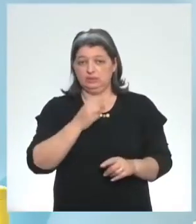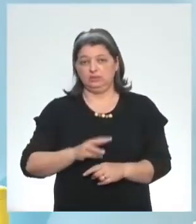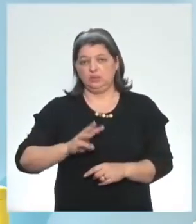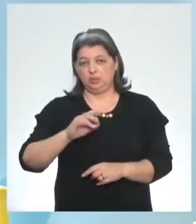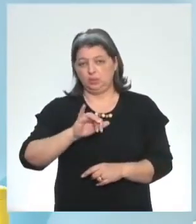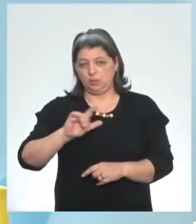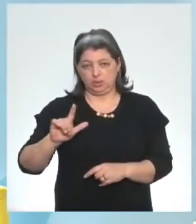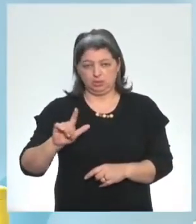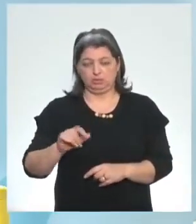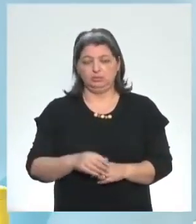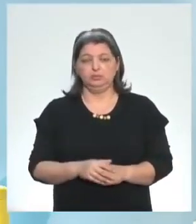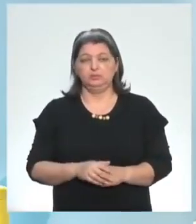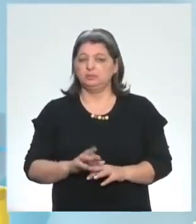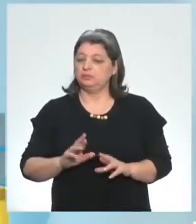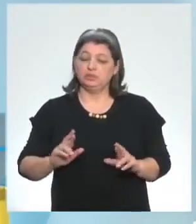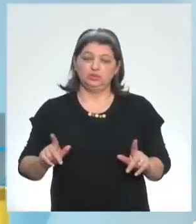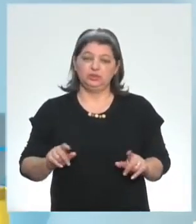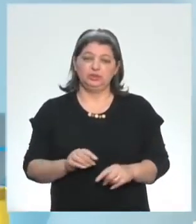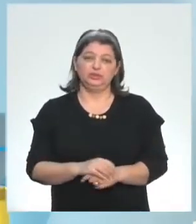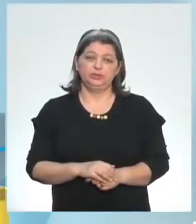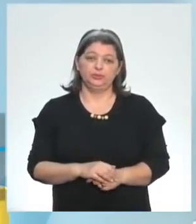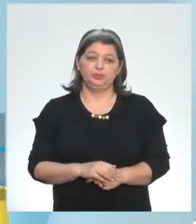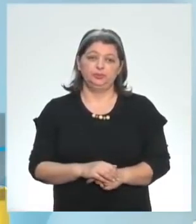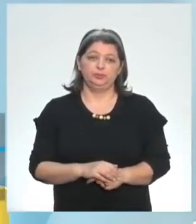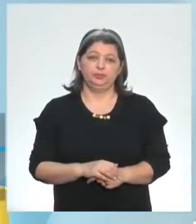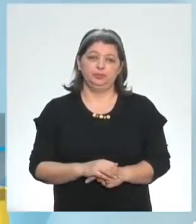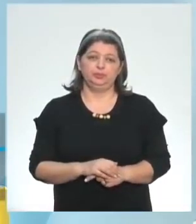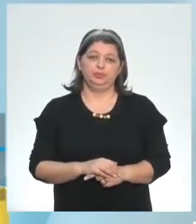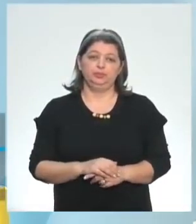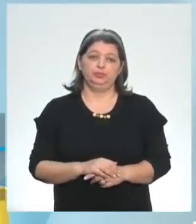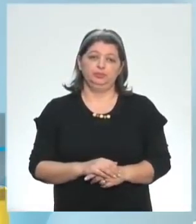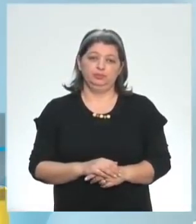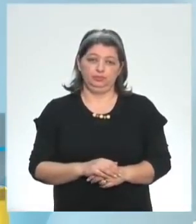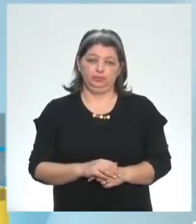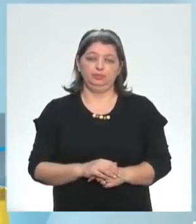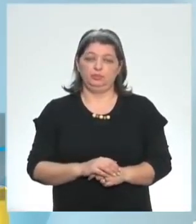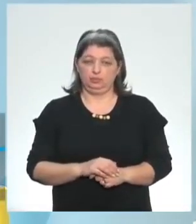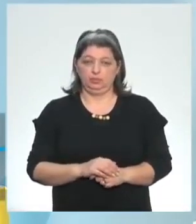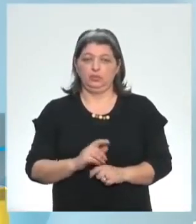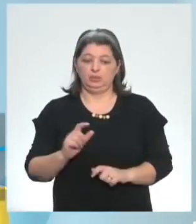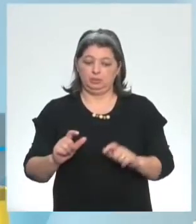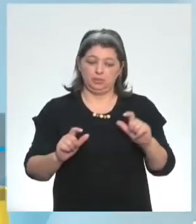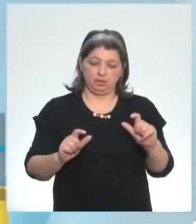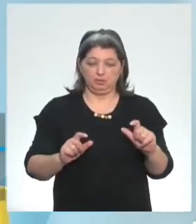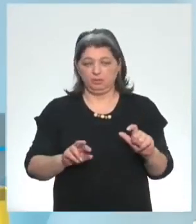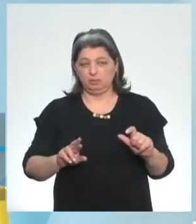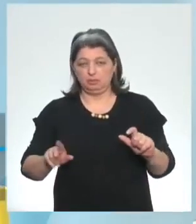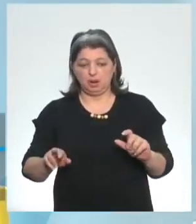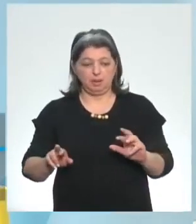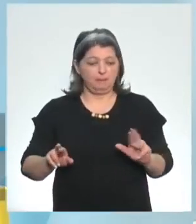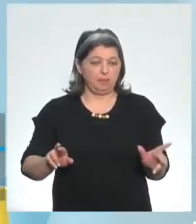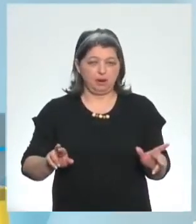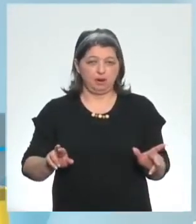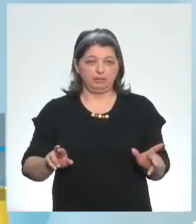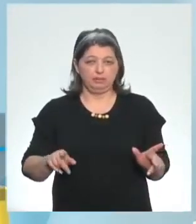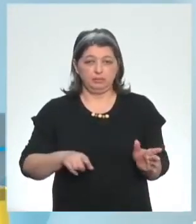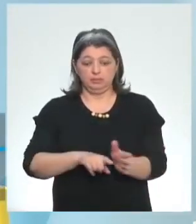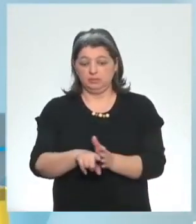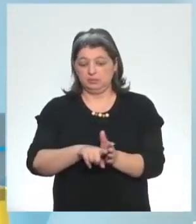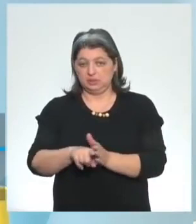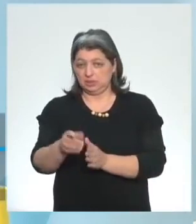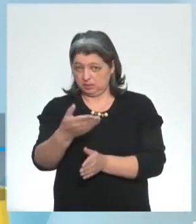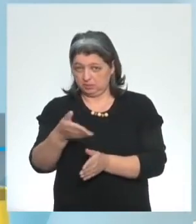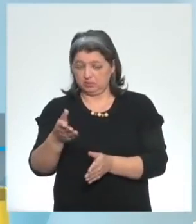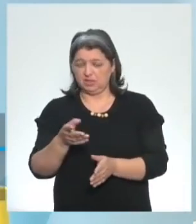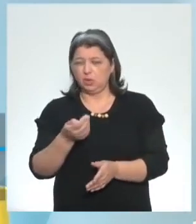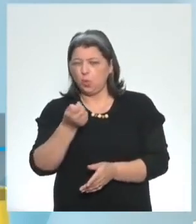diferentes do going to e é nesse momento que eles vão se diferenciar ok de novo ó mais um momento de pesquisa pra vocês a gente tá